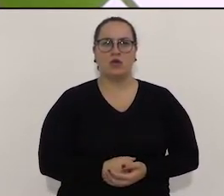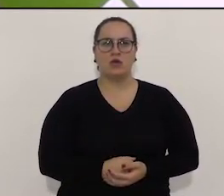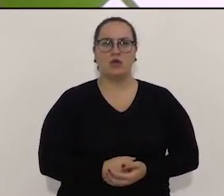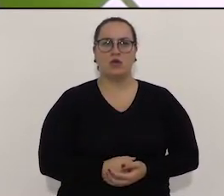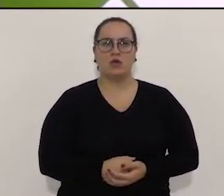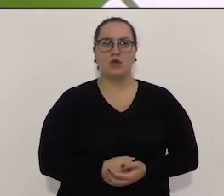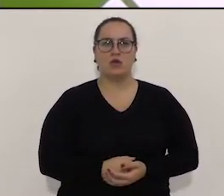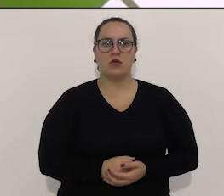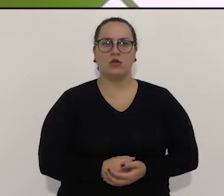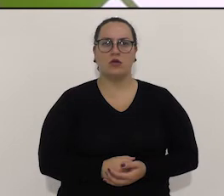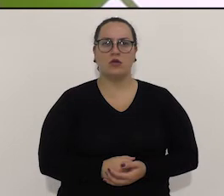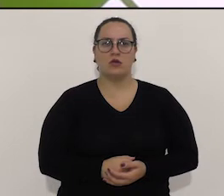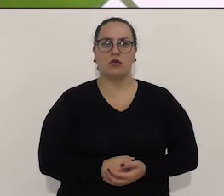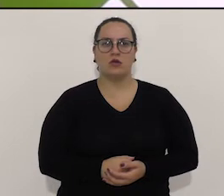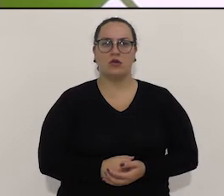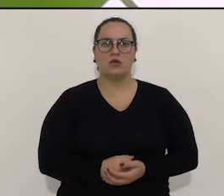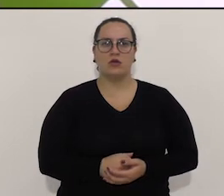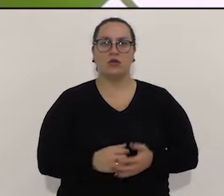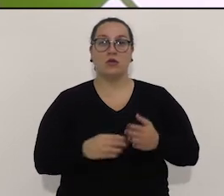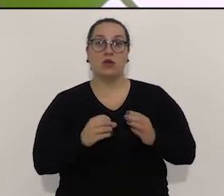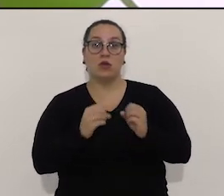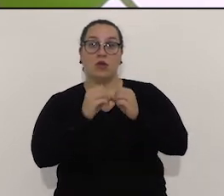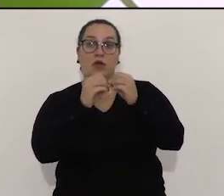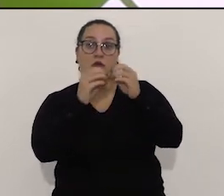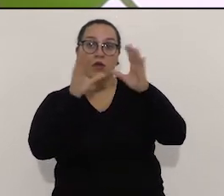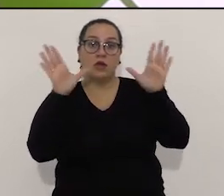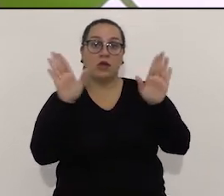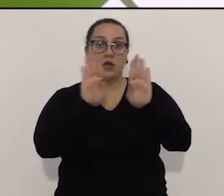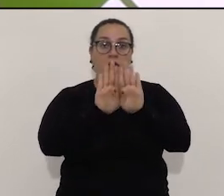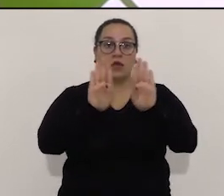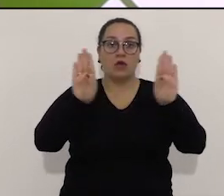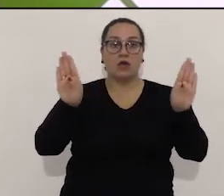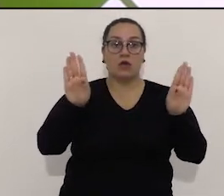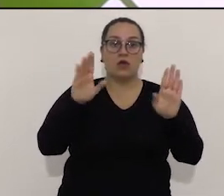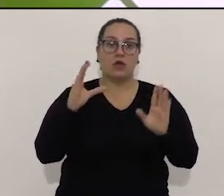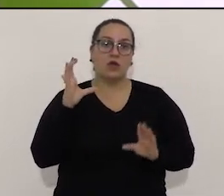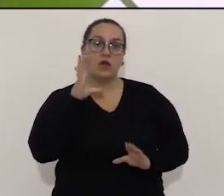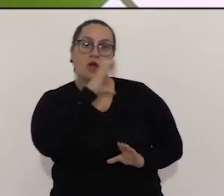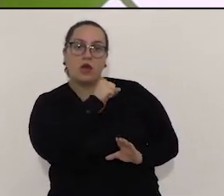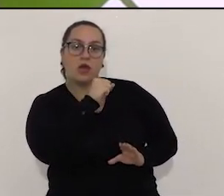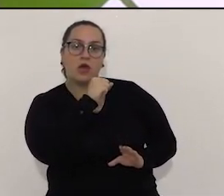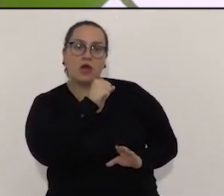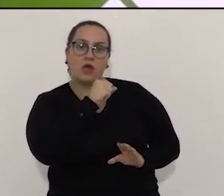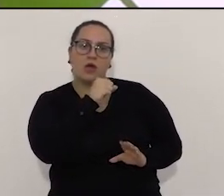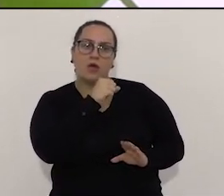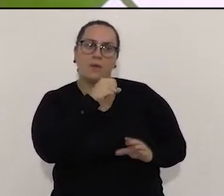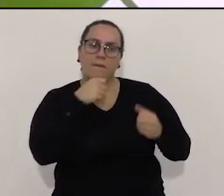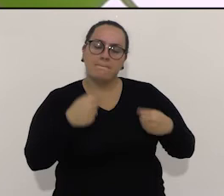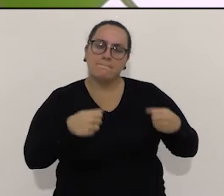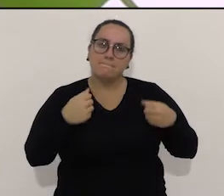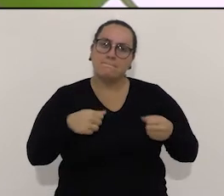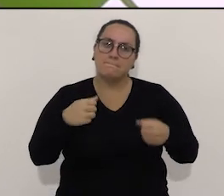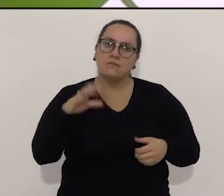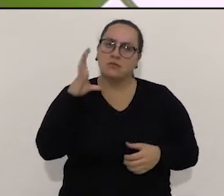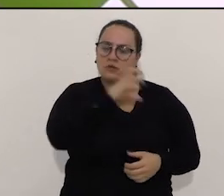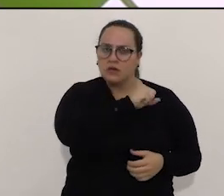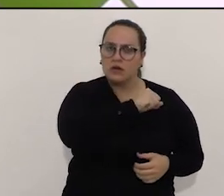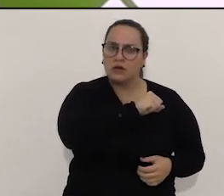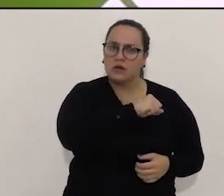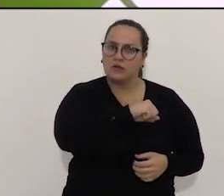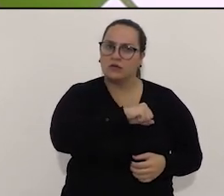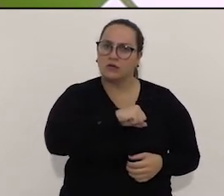possível aquele centro de especialidade do Brabância. Afinal, está quase pronto, precisa equipar e jogar a disposição daqui do